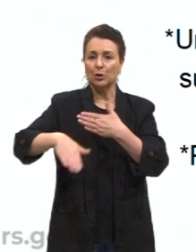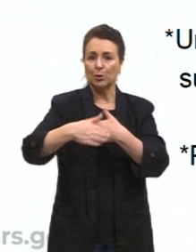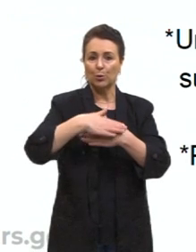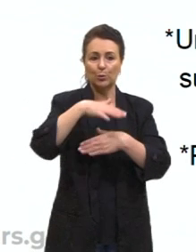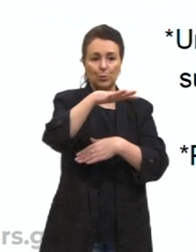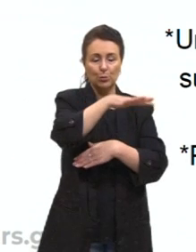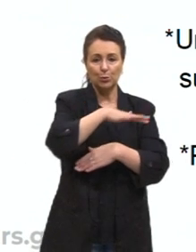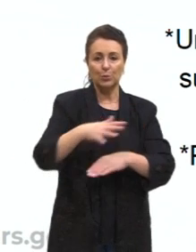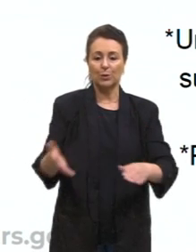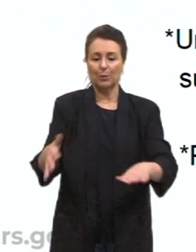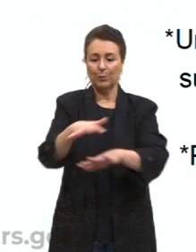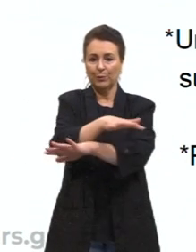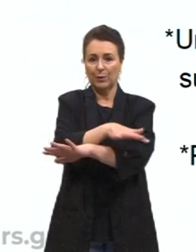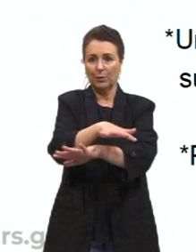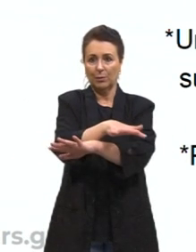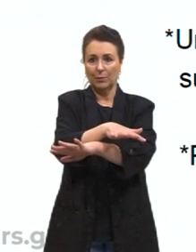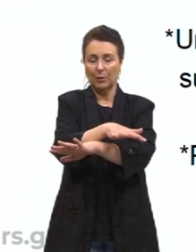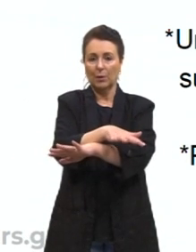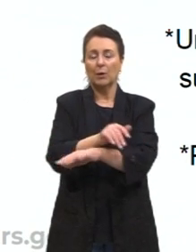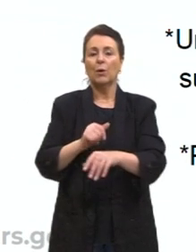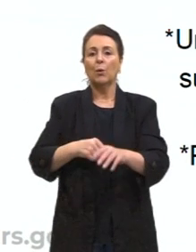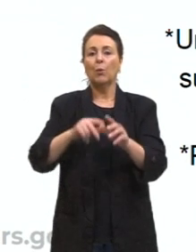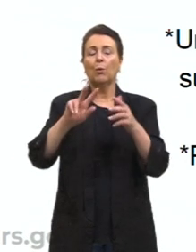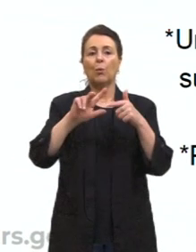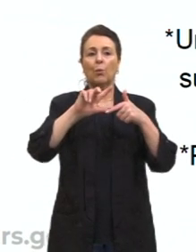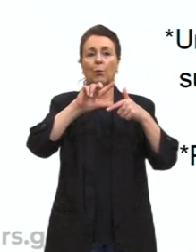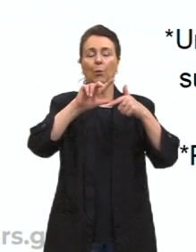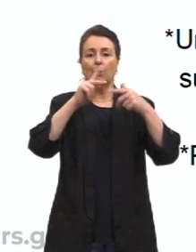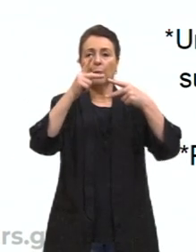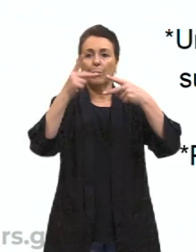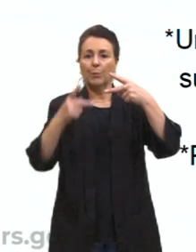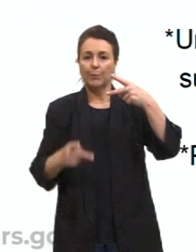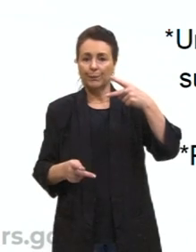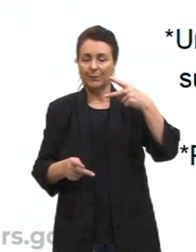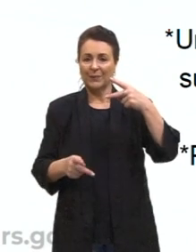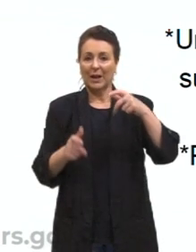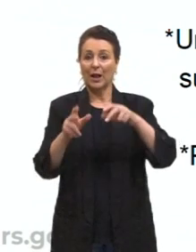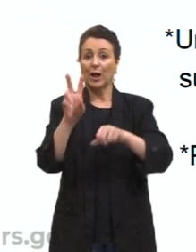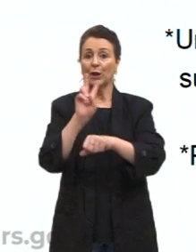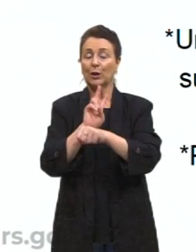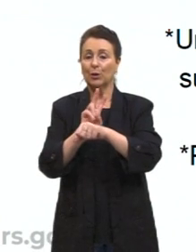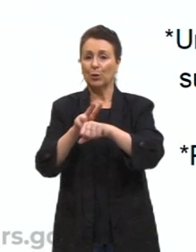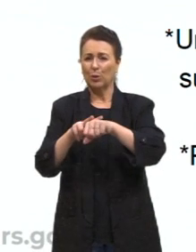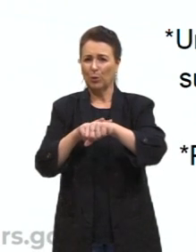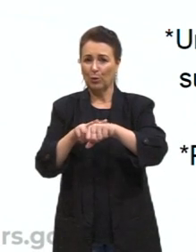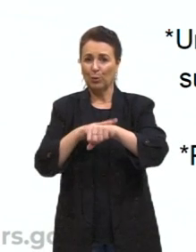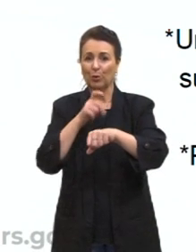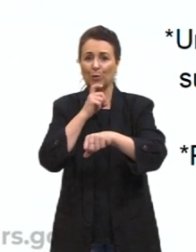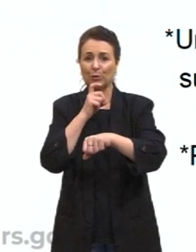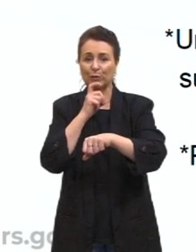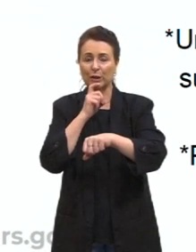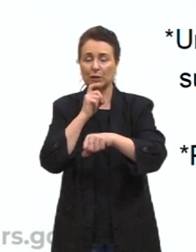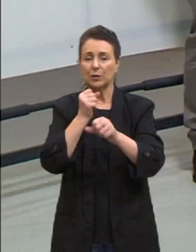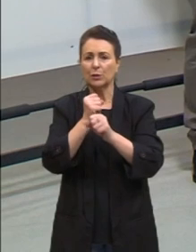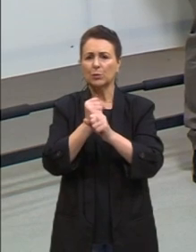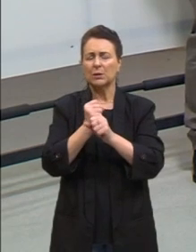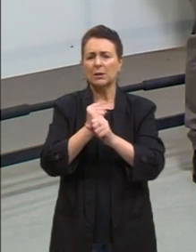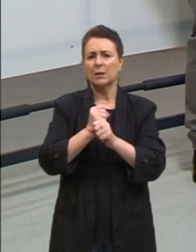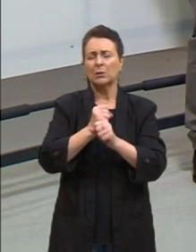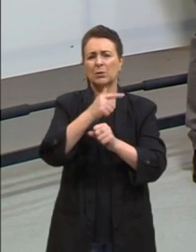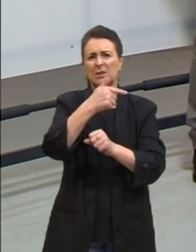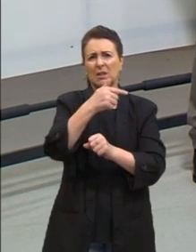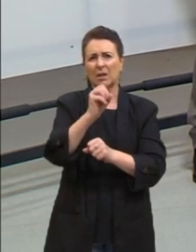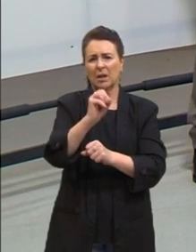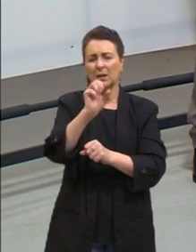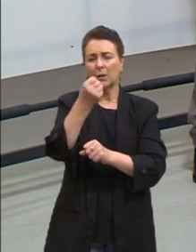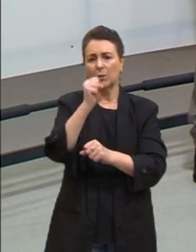O paradigma do crescimento verde. Isso ocorreu muito na década dos anos... É uma coisa que me incomodava, nos anos 70, 80, né? A